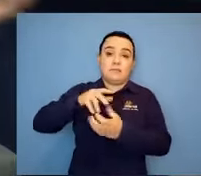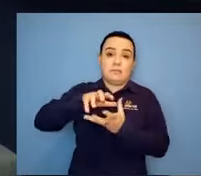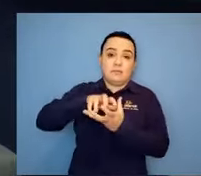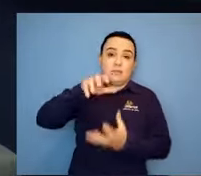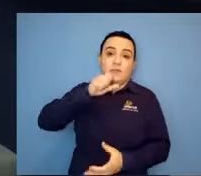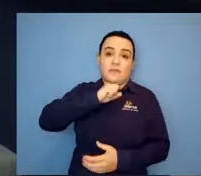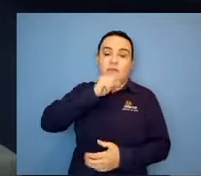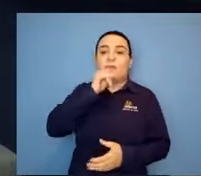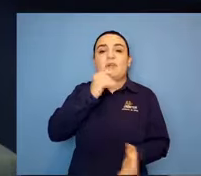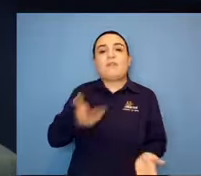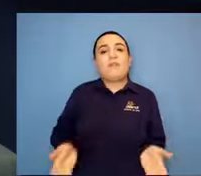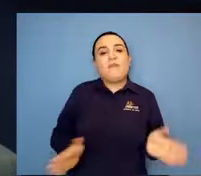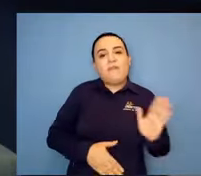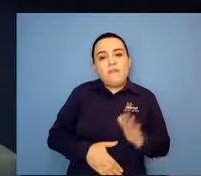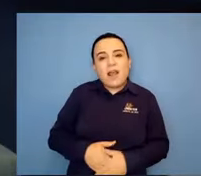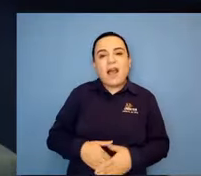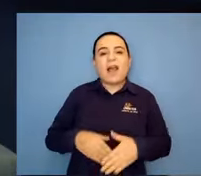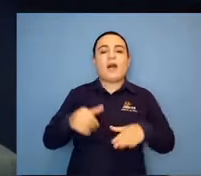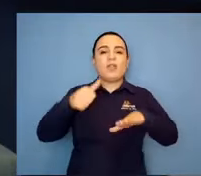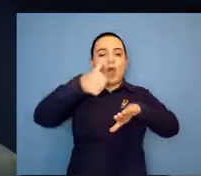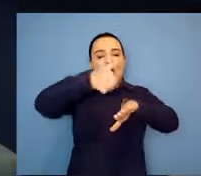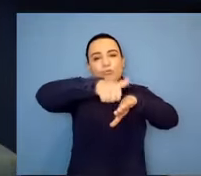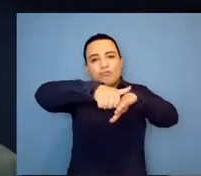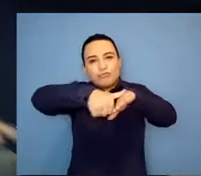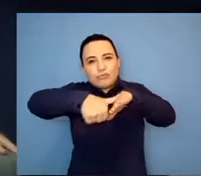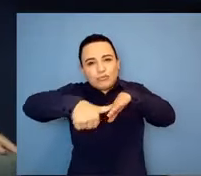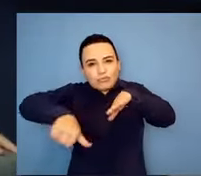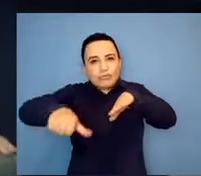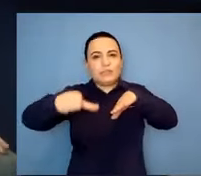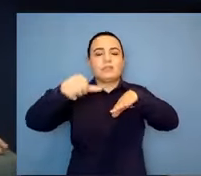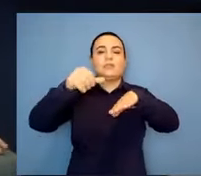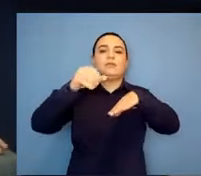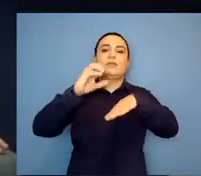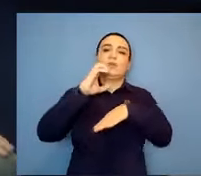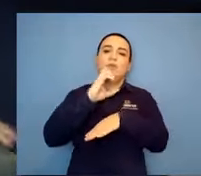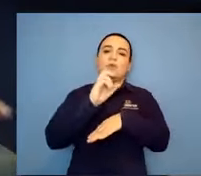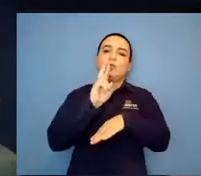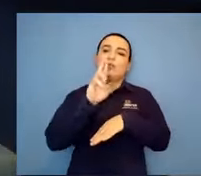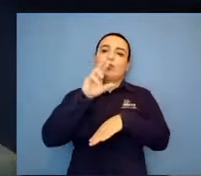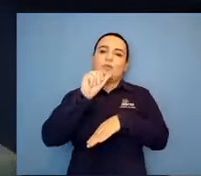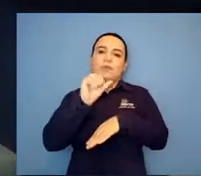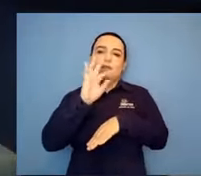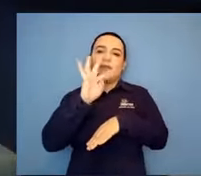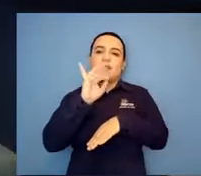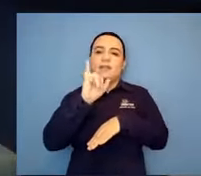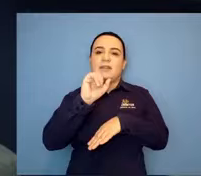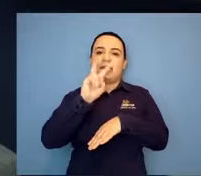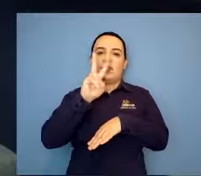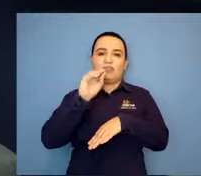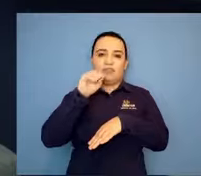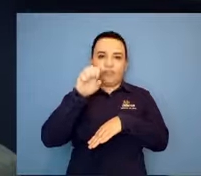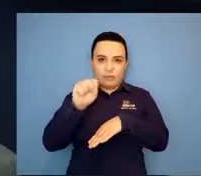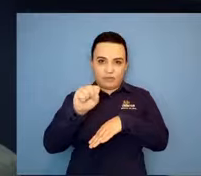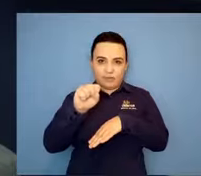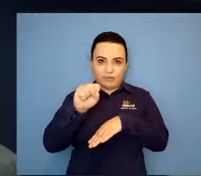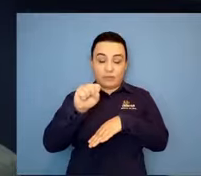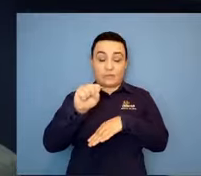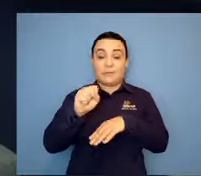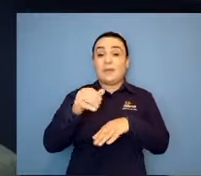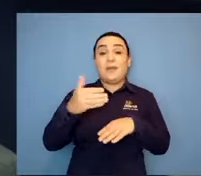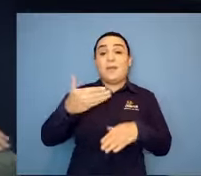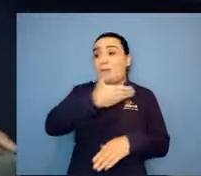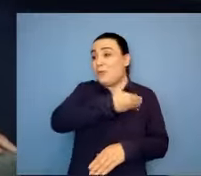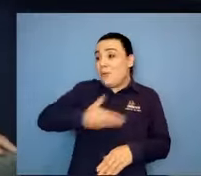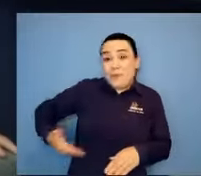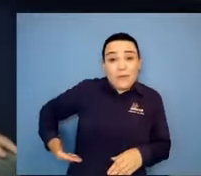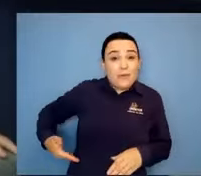curativos, né? Então, esse grupo, a família ali se ajuda. Enquanto o poder público não vai ali dar aquela assistência,